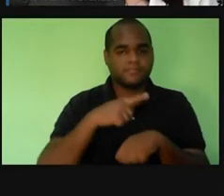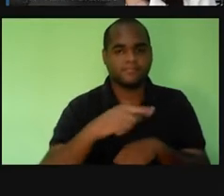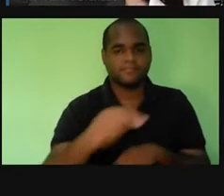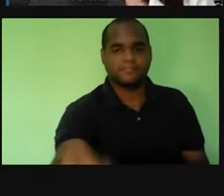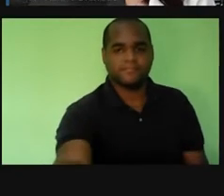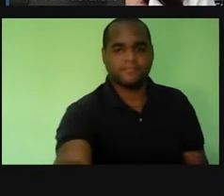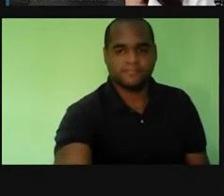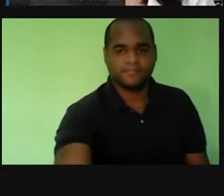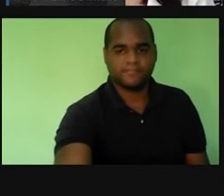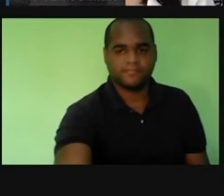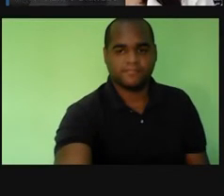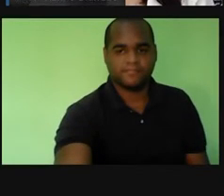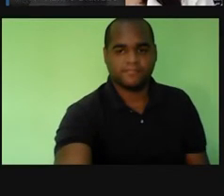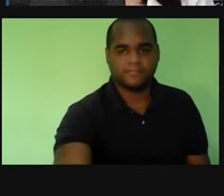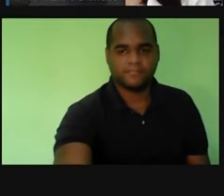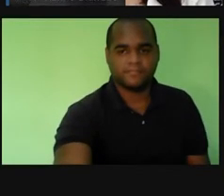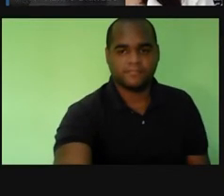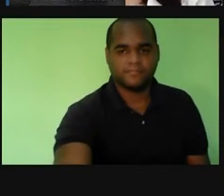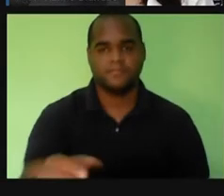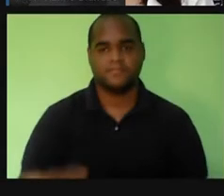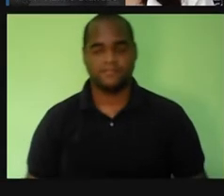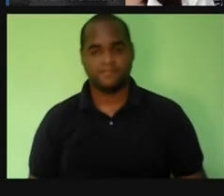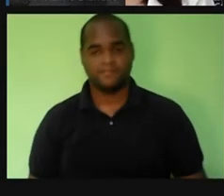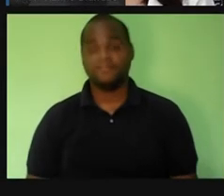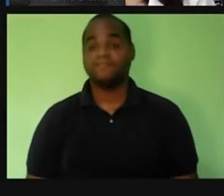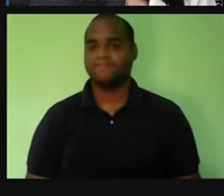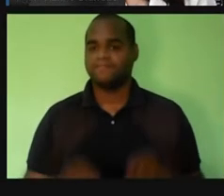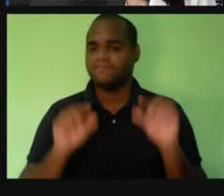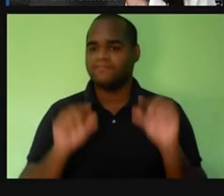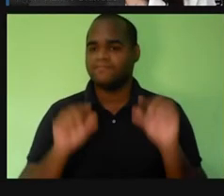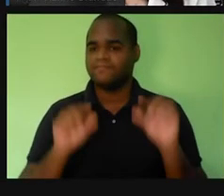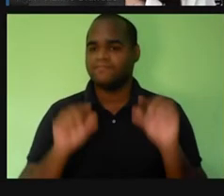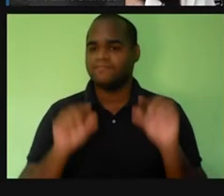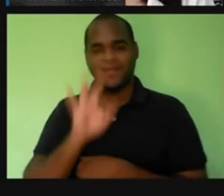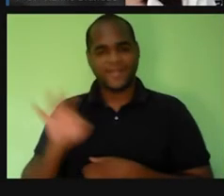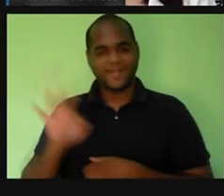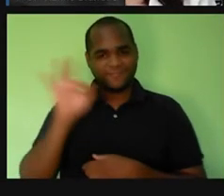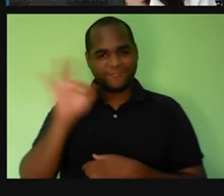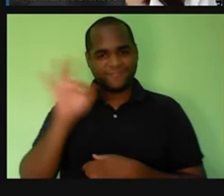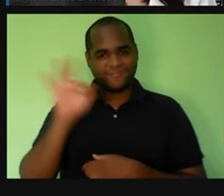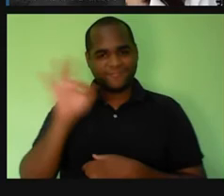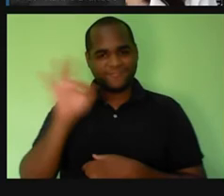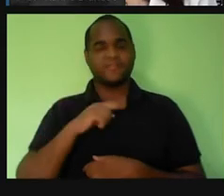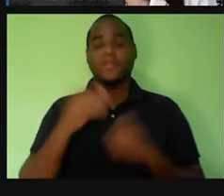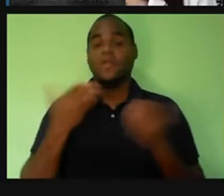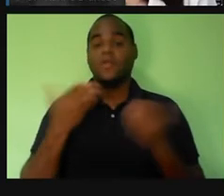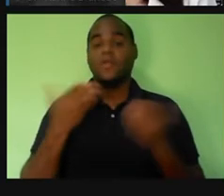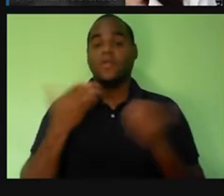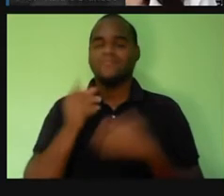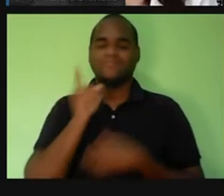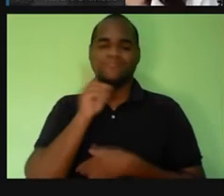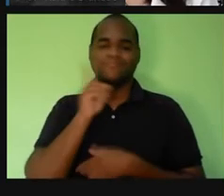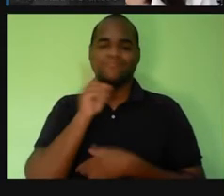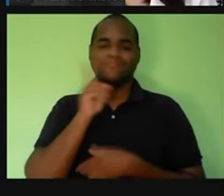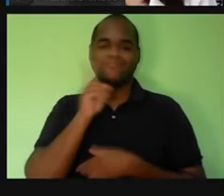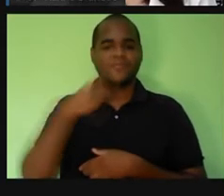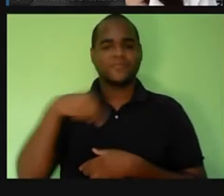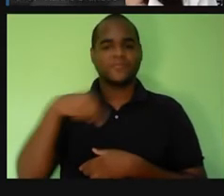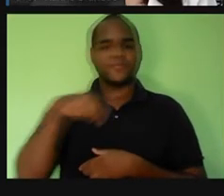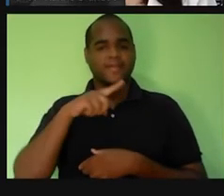E esse Instituto Soroterápico Federal, né? Hoje em dia, é o que nós chamamos de